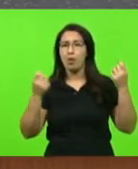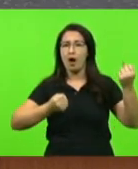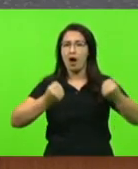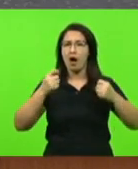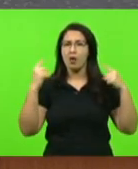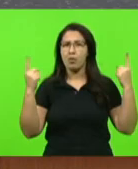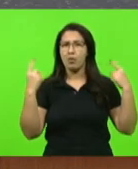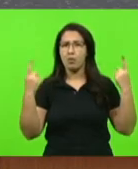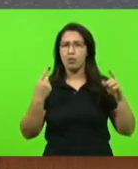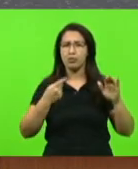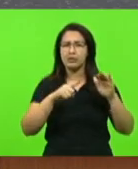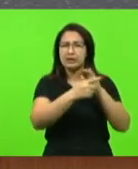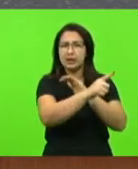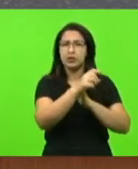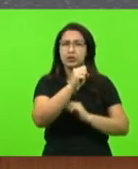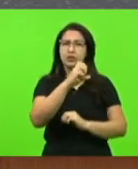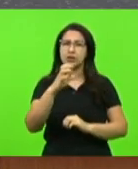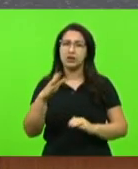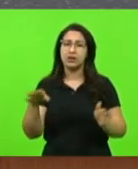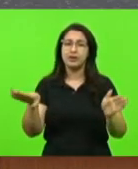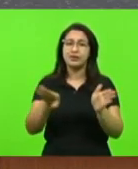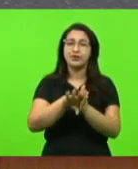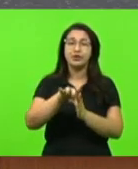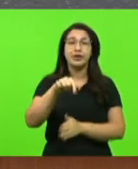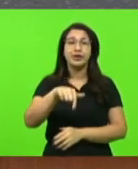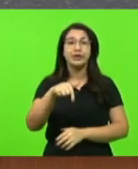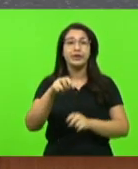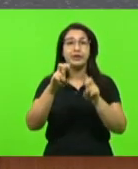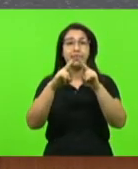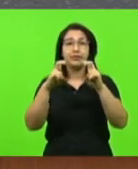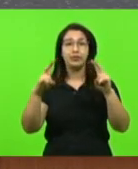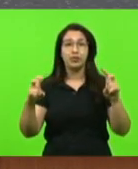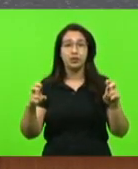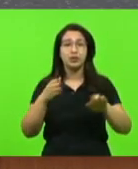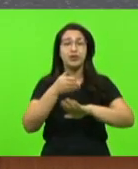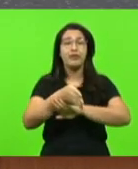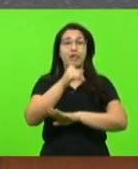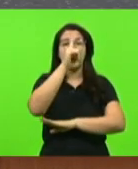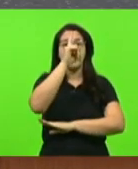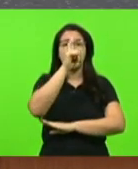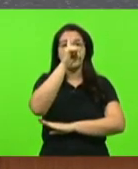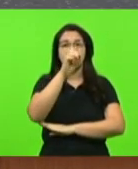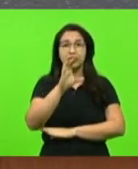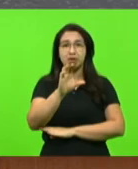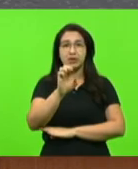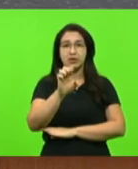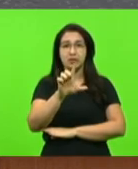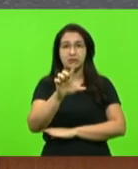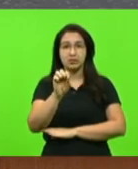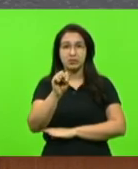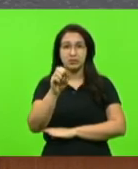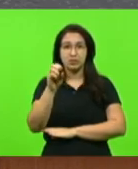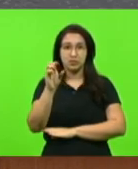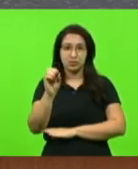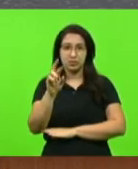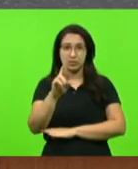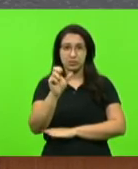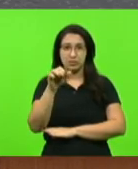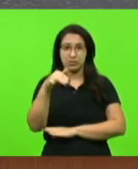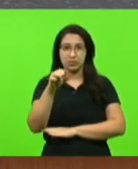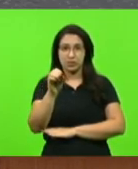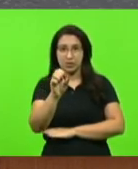para Florianópolis. você vai no hospital Celso Ramos, são dezenas de